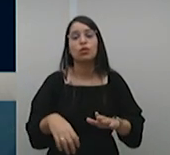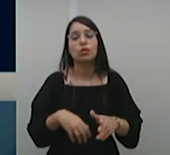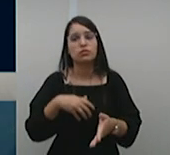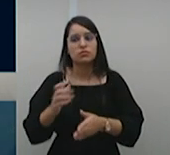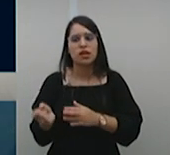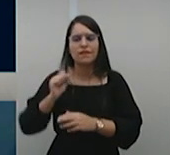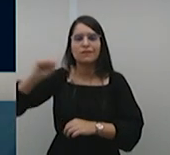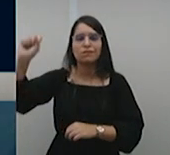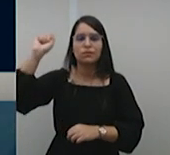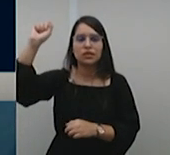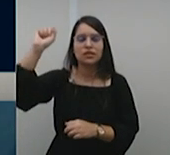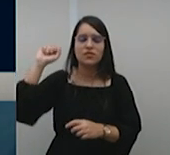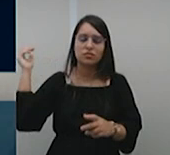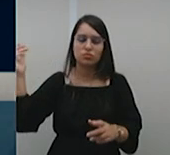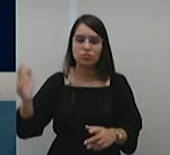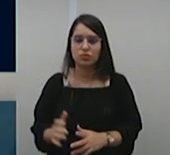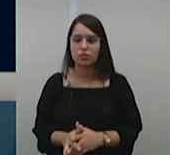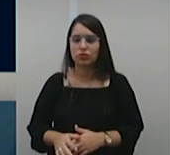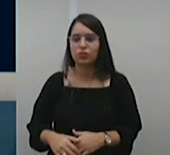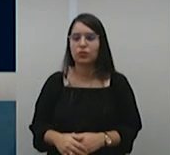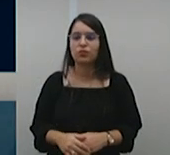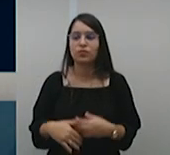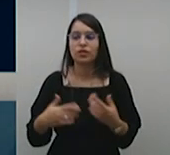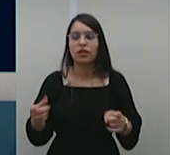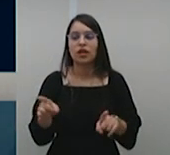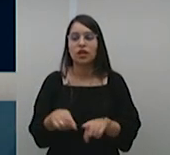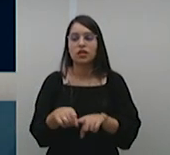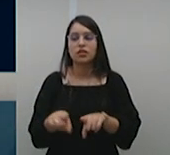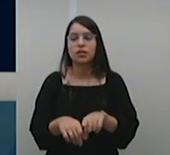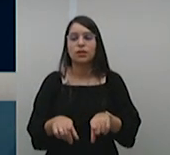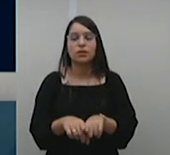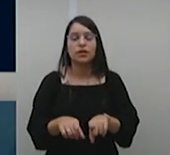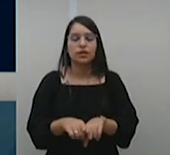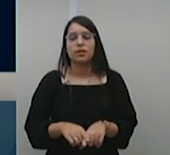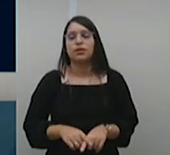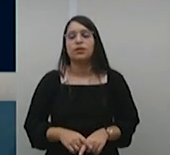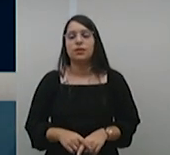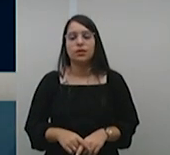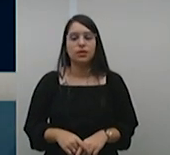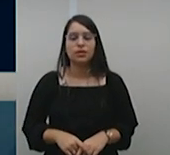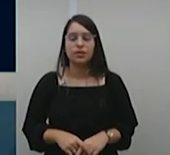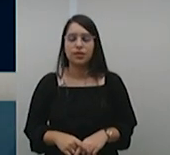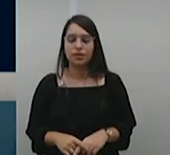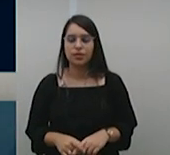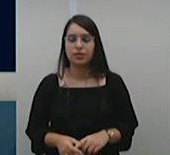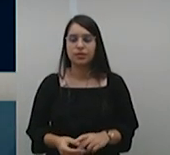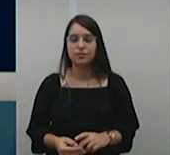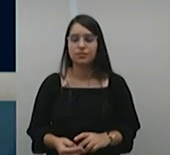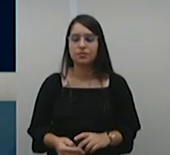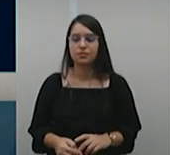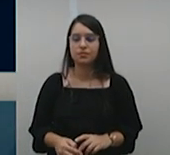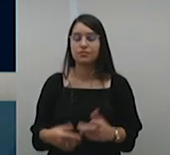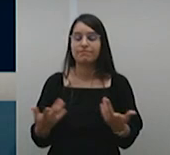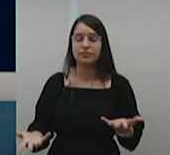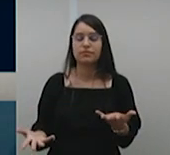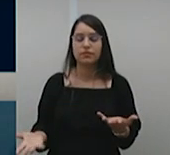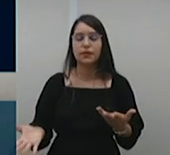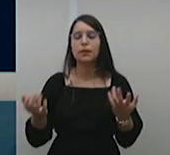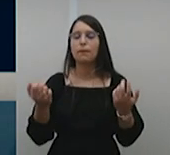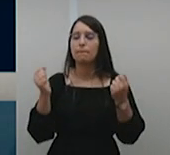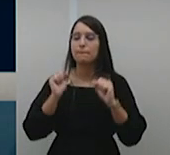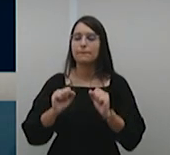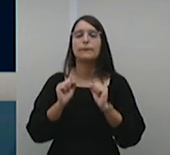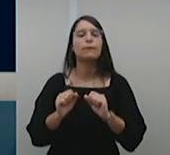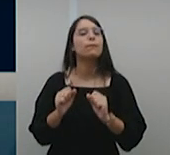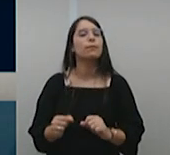de função. Afinal, podemos dizer que a estabilidade política e social é o